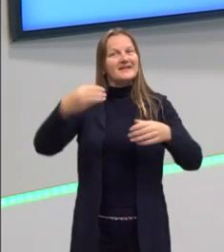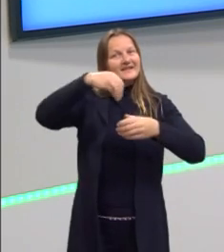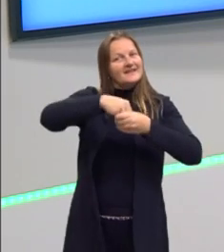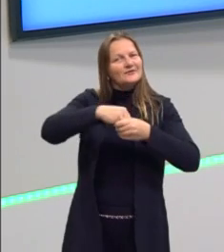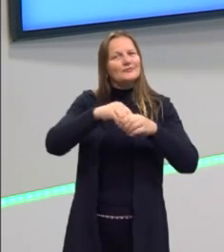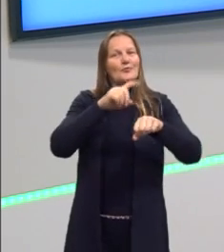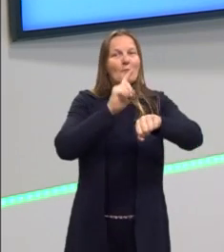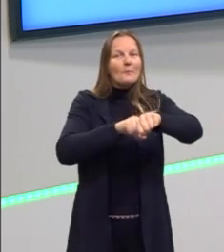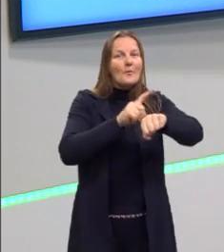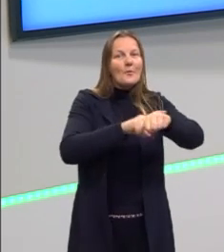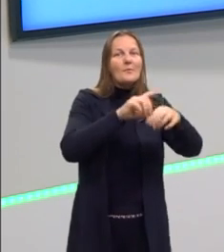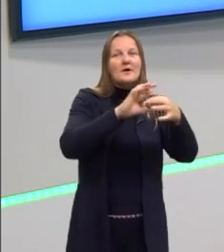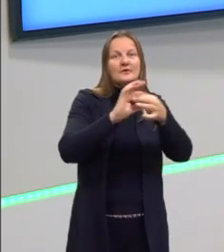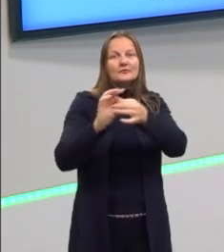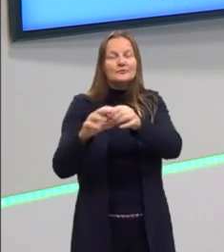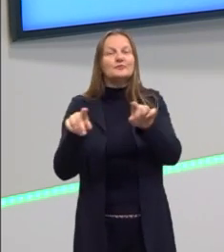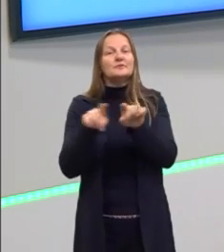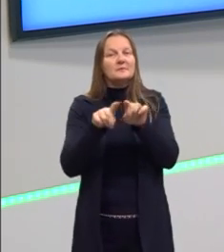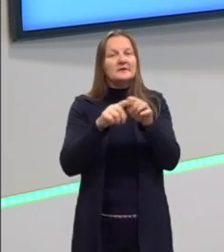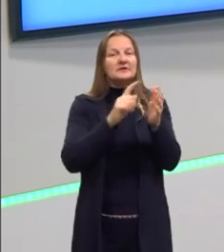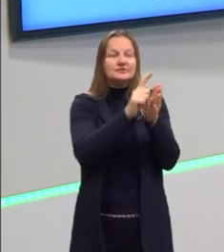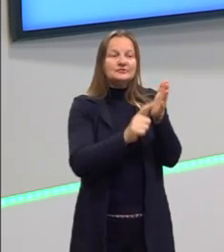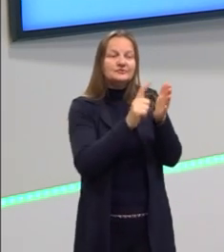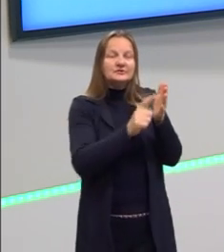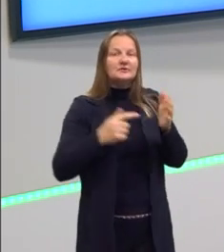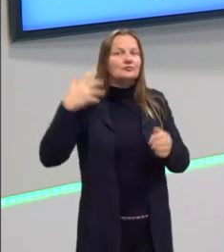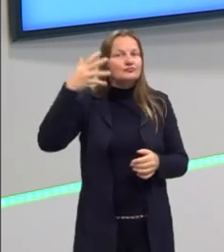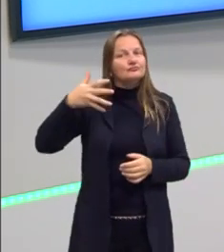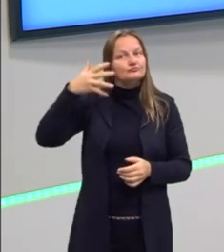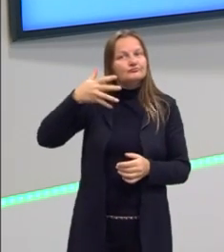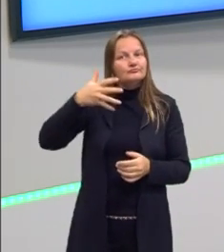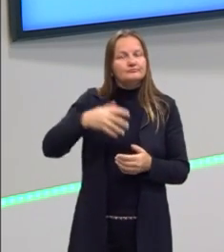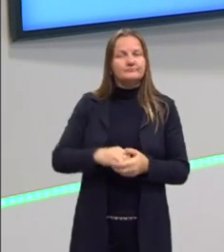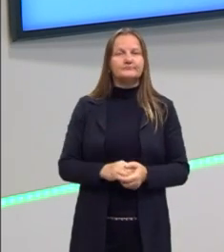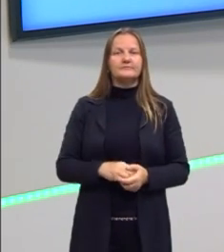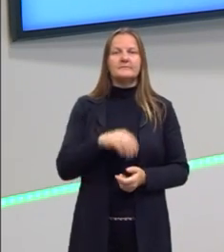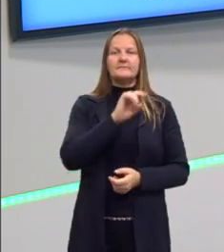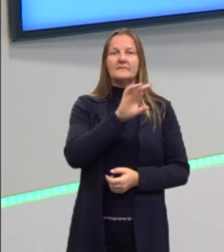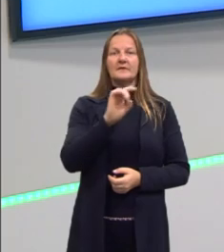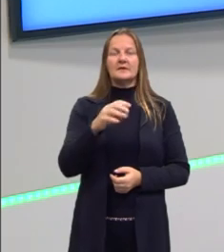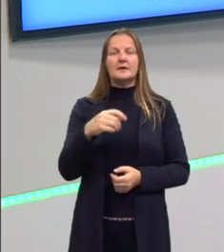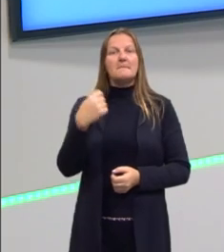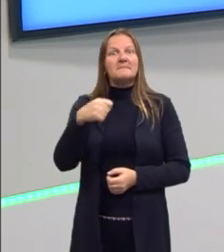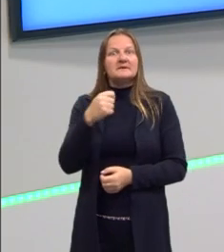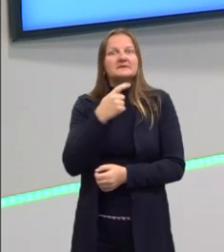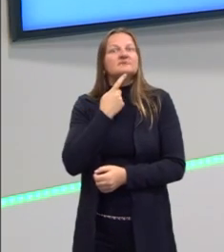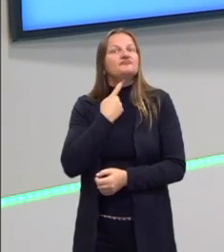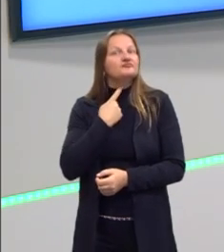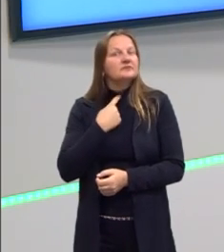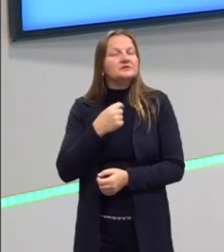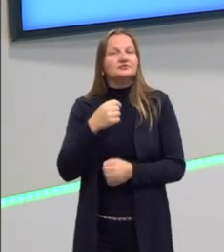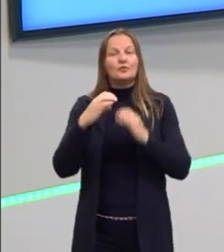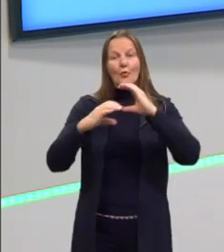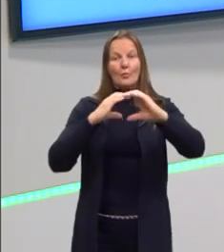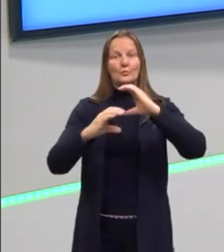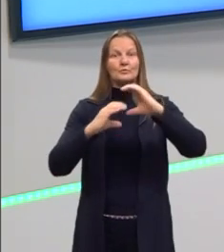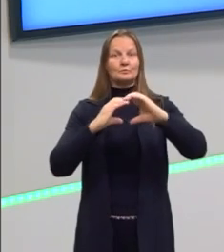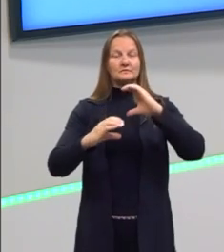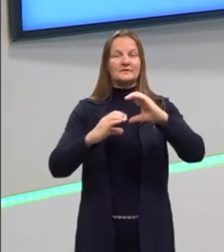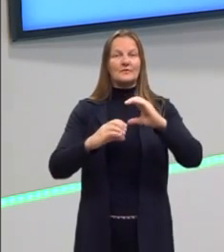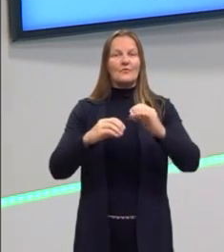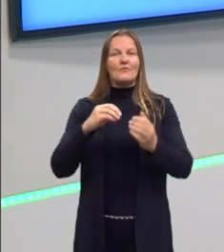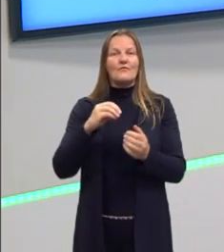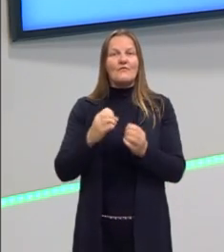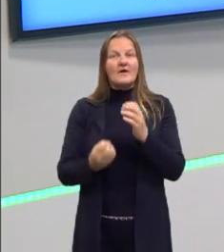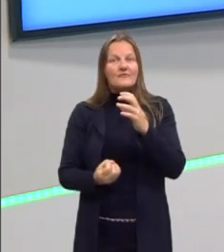de determinados gêneros do discurso. Porque a cada nova necessidade comunicativa, a